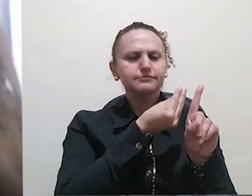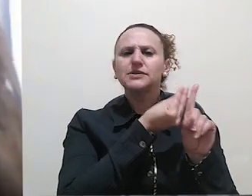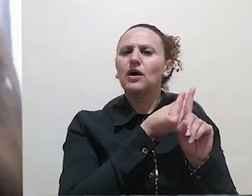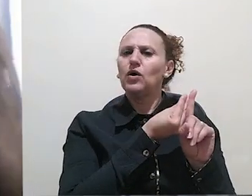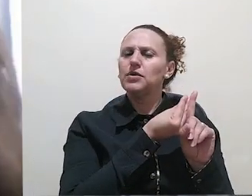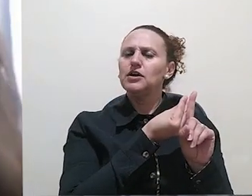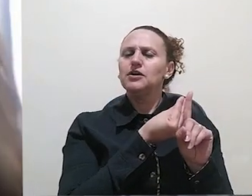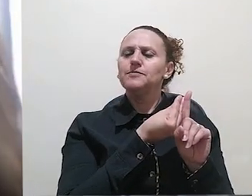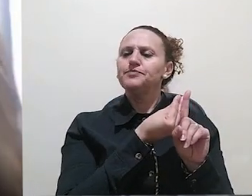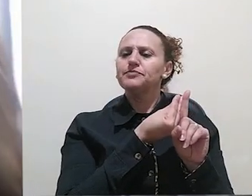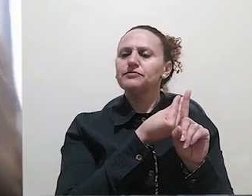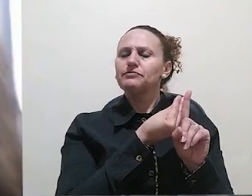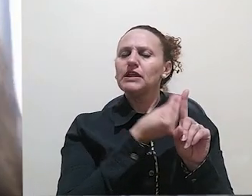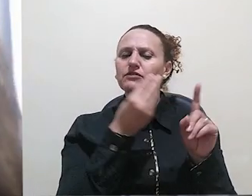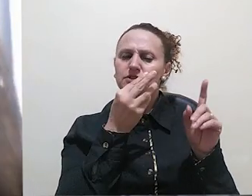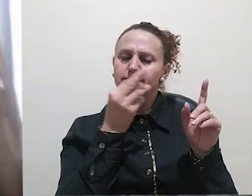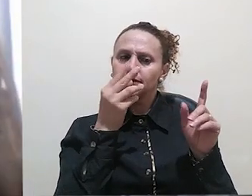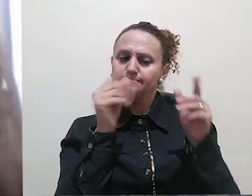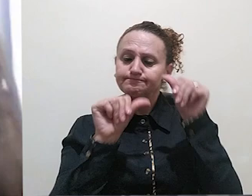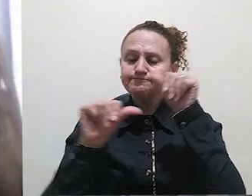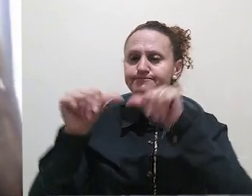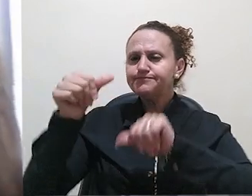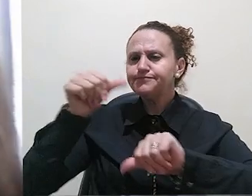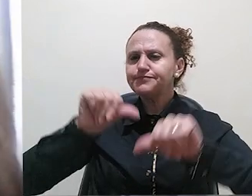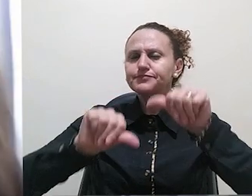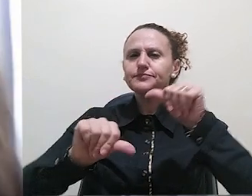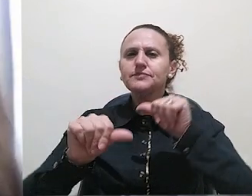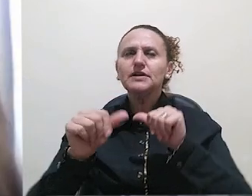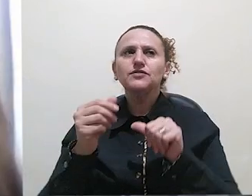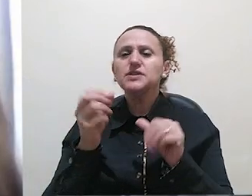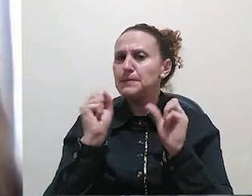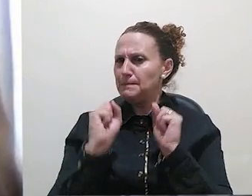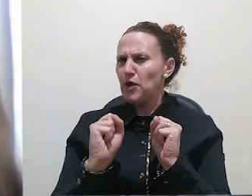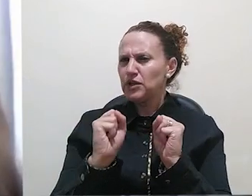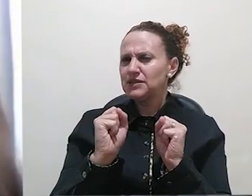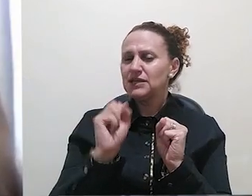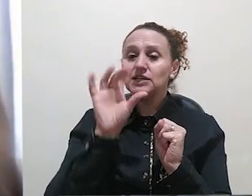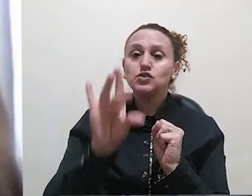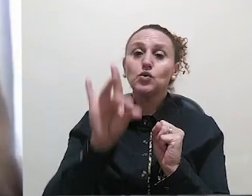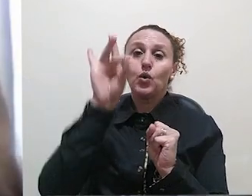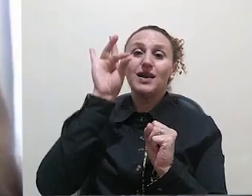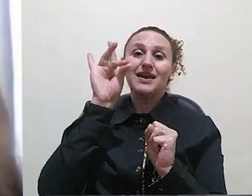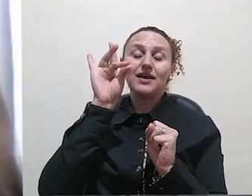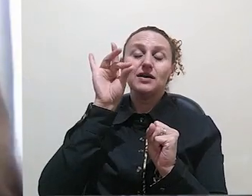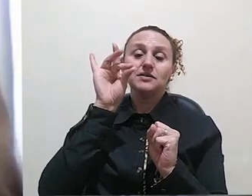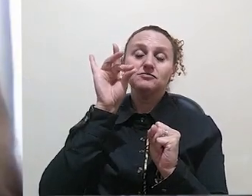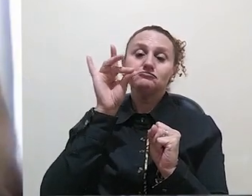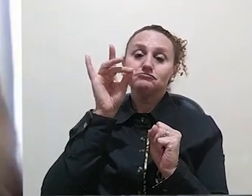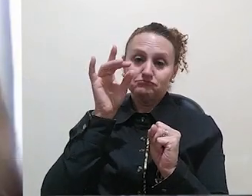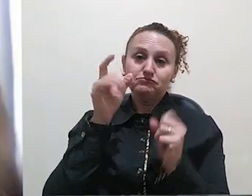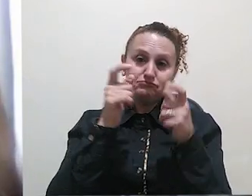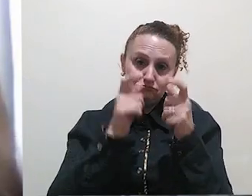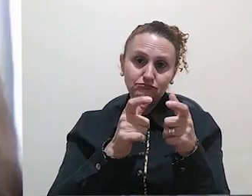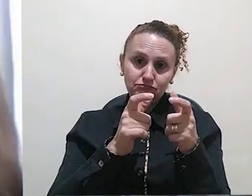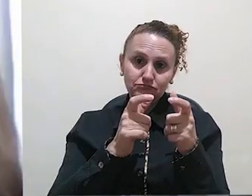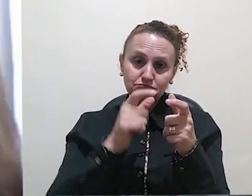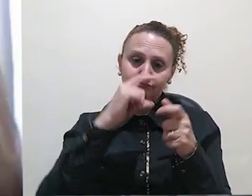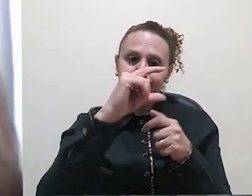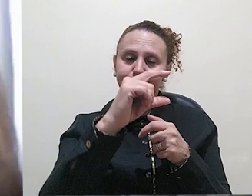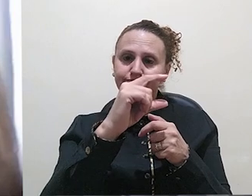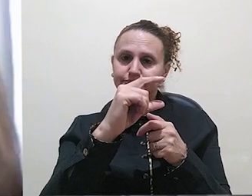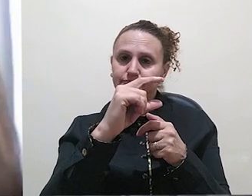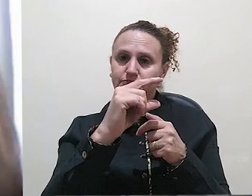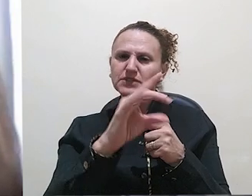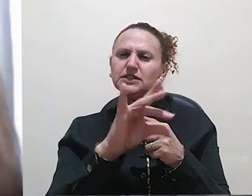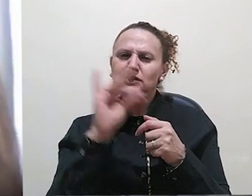aspectos gerais ou específicos. Então, você pode pegar um ponto e discutir ou falar numa visão mais geral, né, por exemplo,